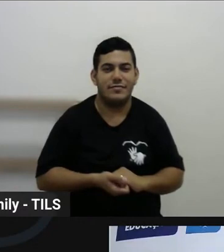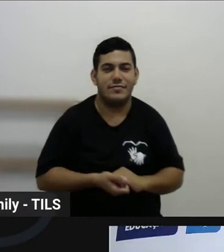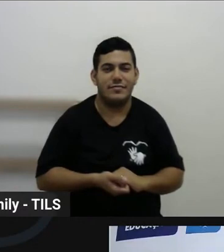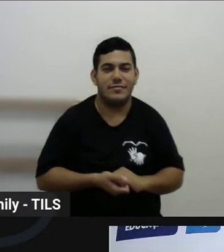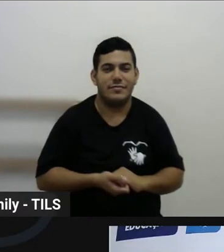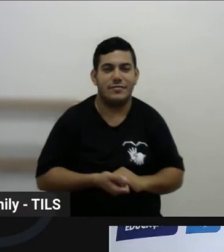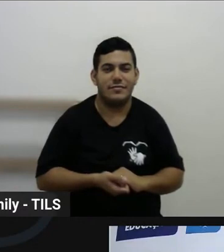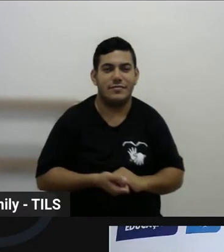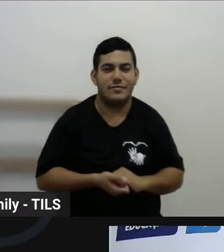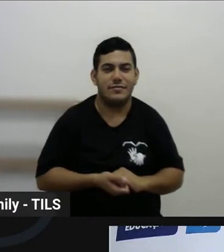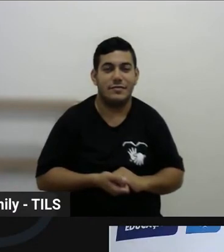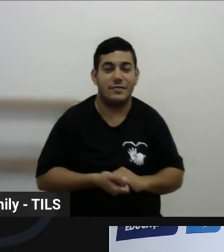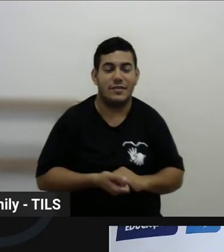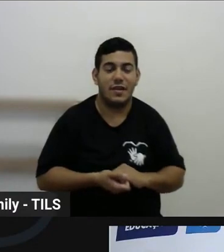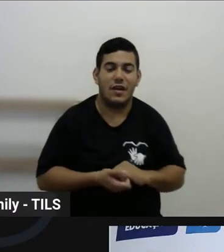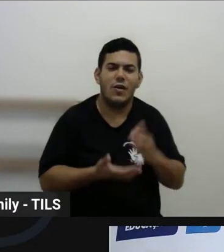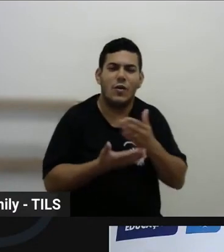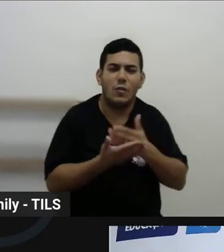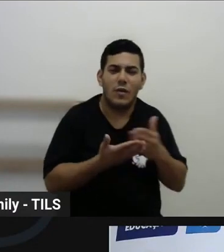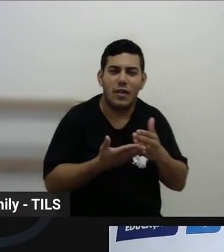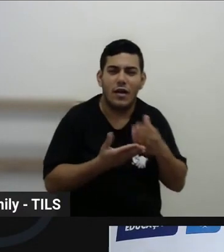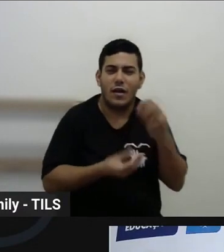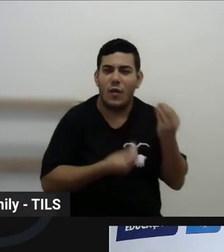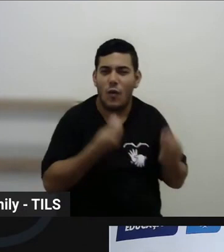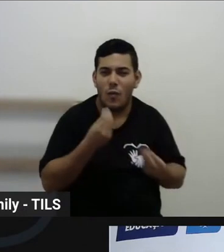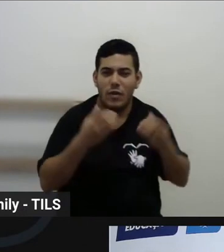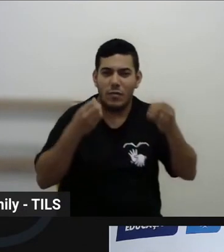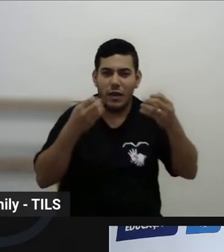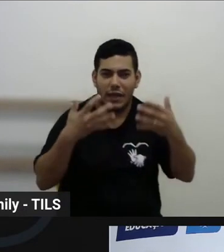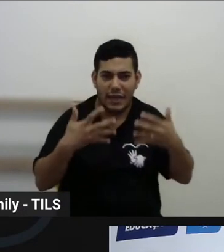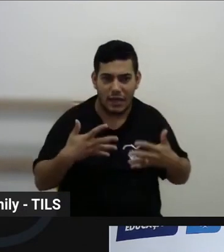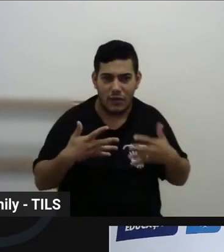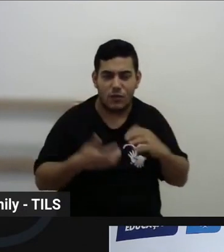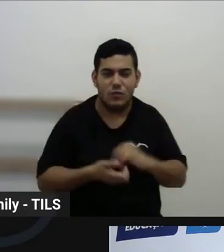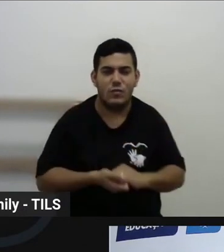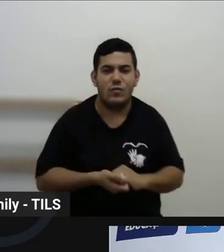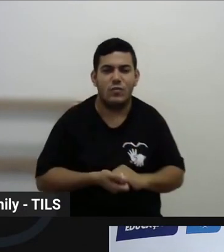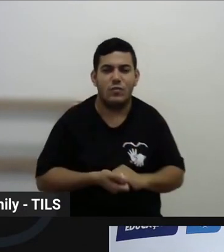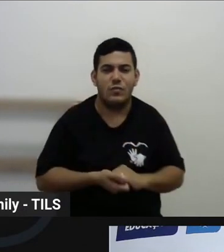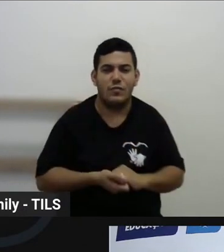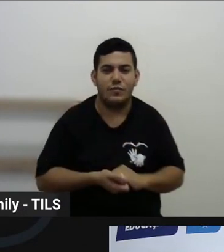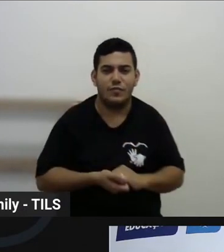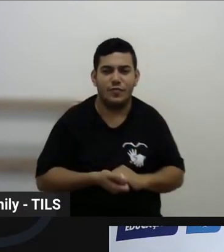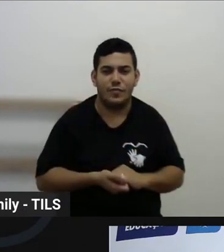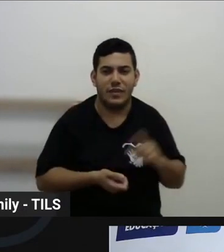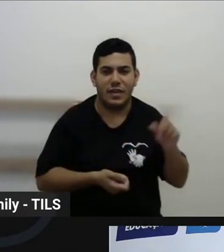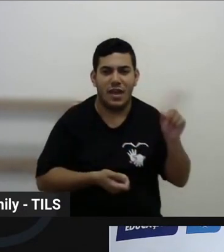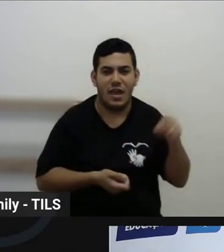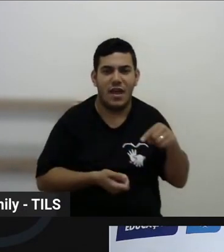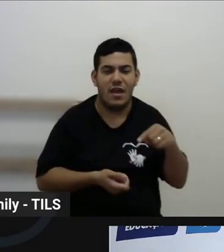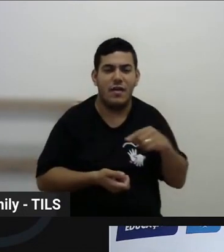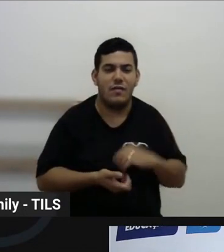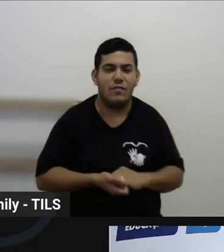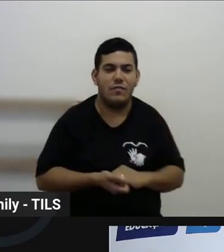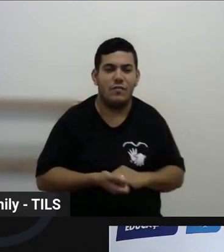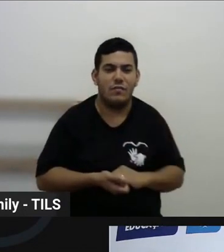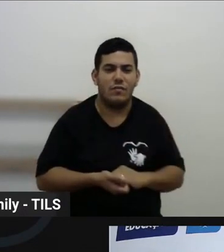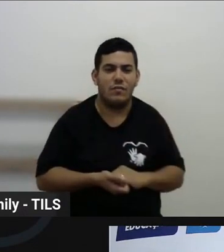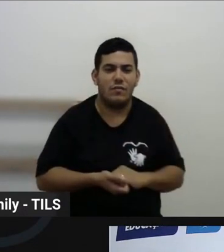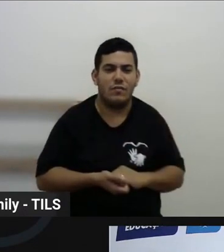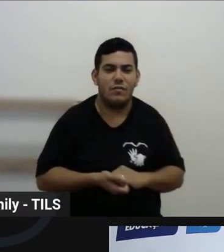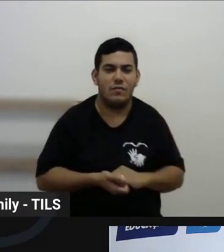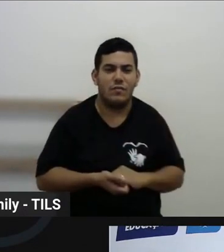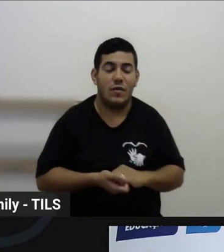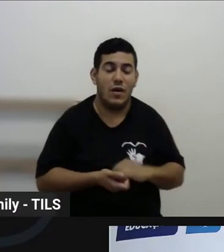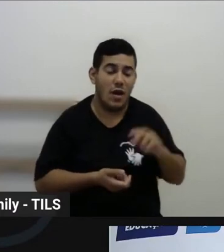Eu vou começar falando um pouquinho sobre o